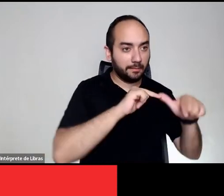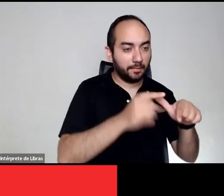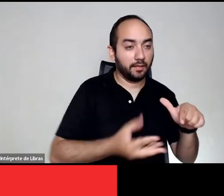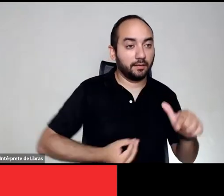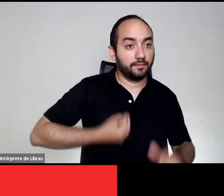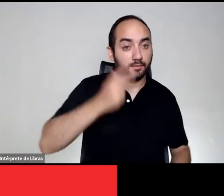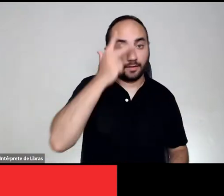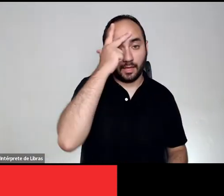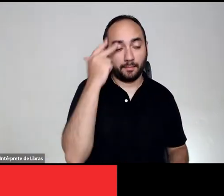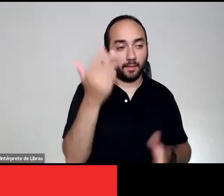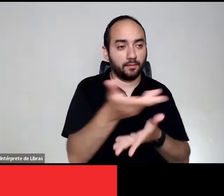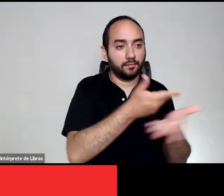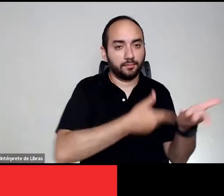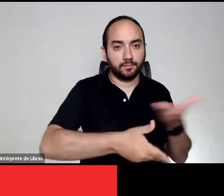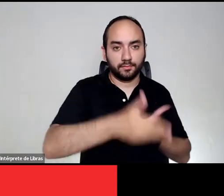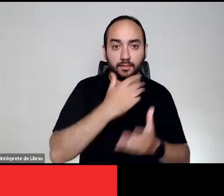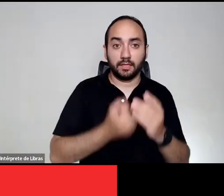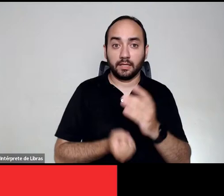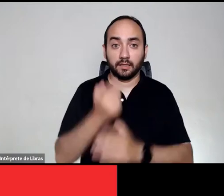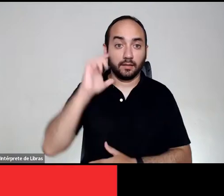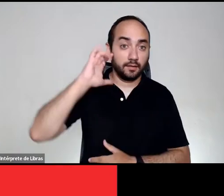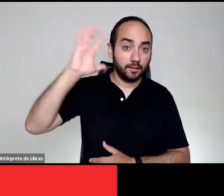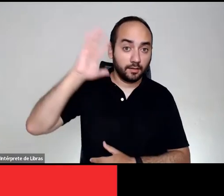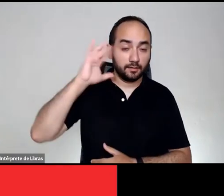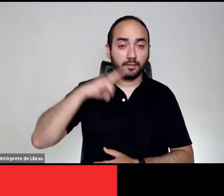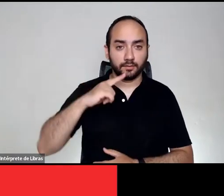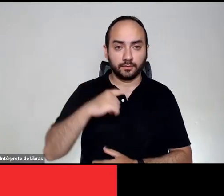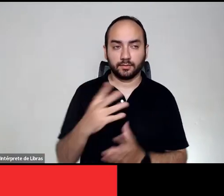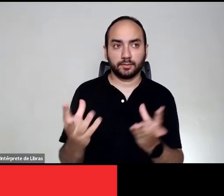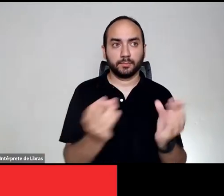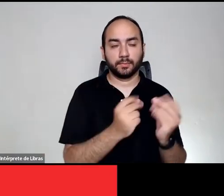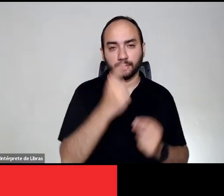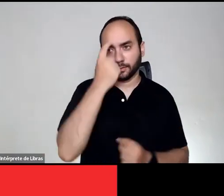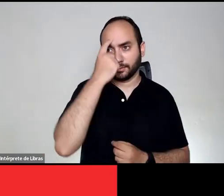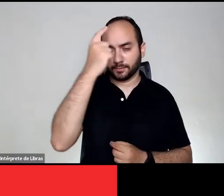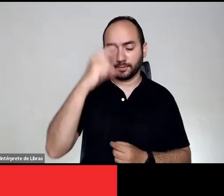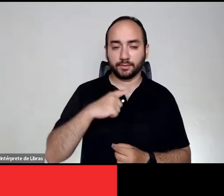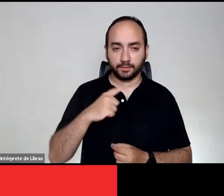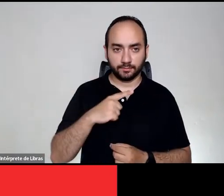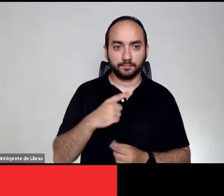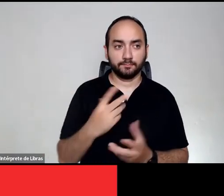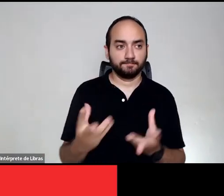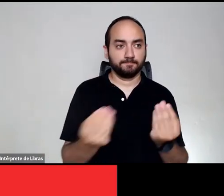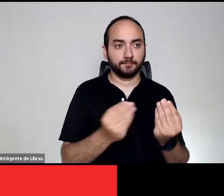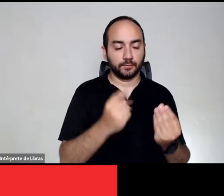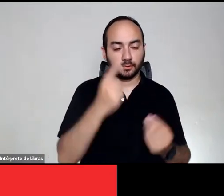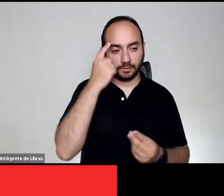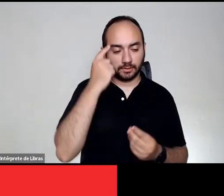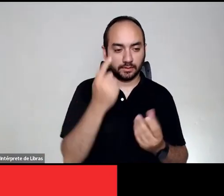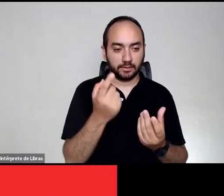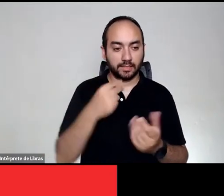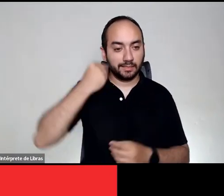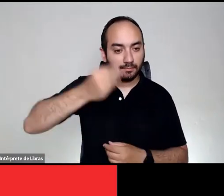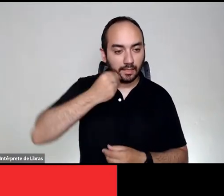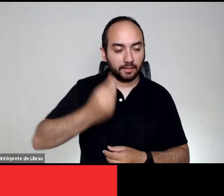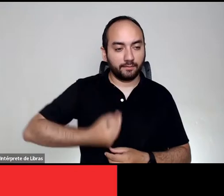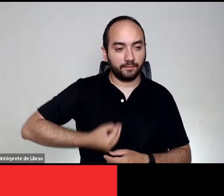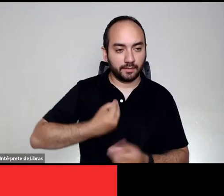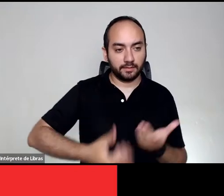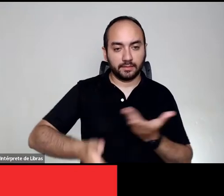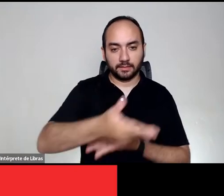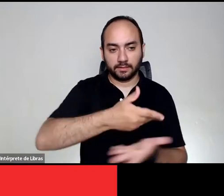pessoas ao redor, elaborar pensamentos que são de muitas ideias entrelaçadas, de muitas cabeças e de muitas experiências de vida.